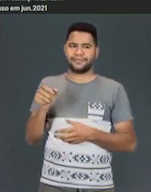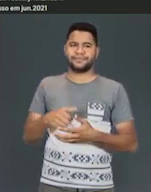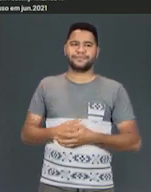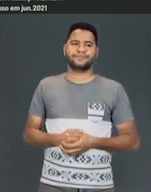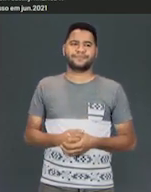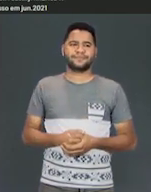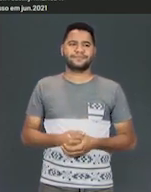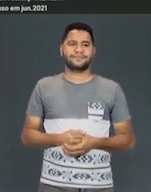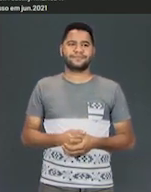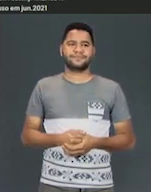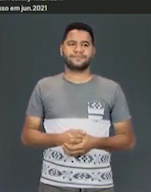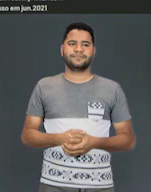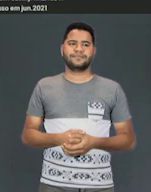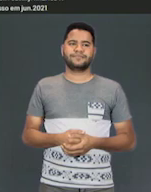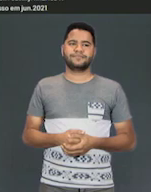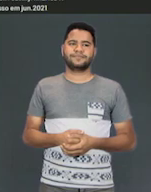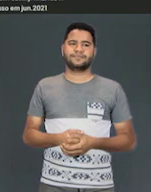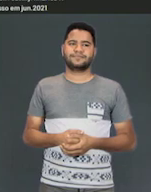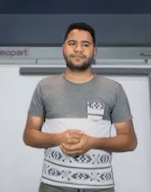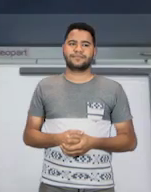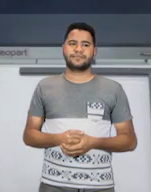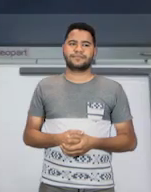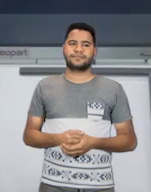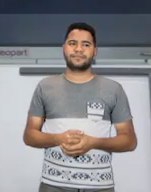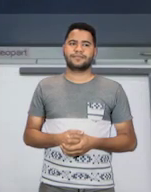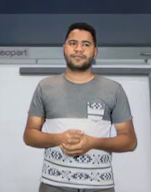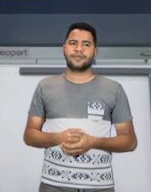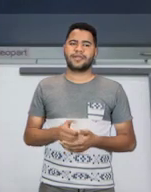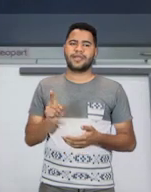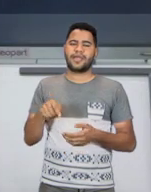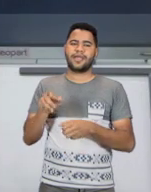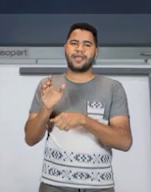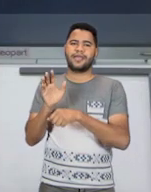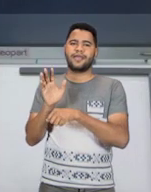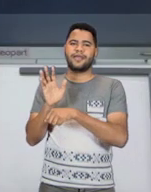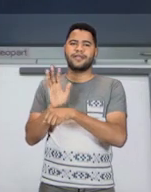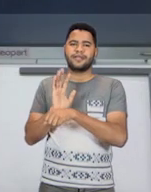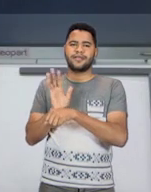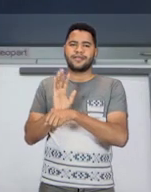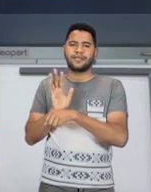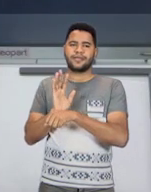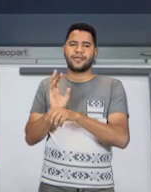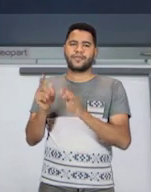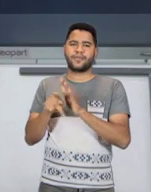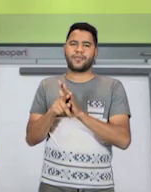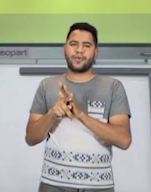Like this image, como essa imagem, né? Que é até de um filme, de um desenho animado.